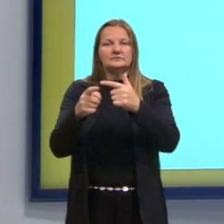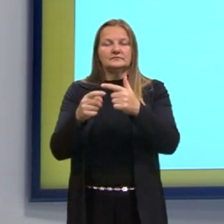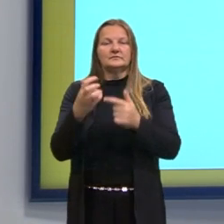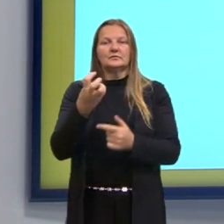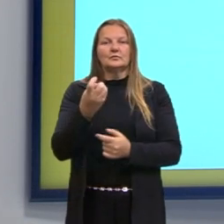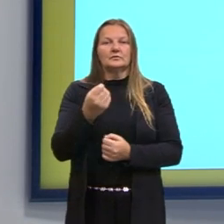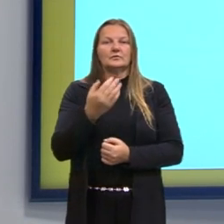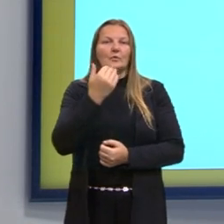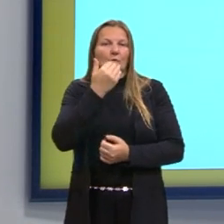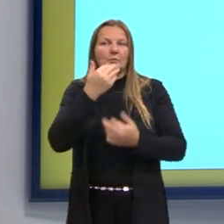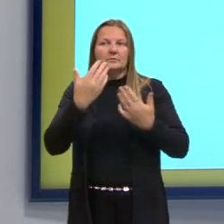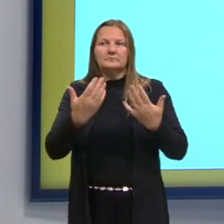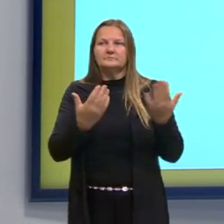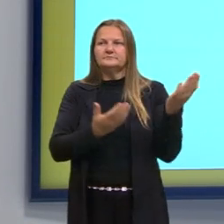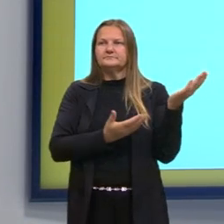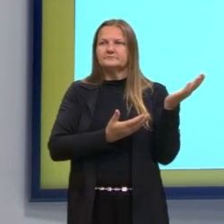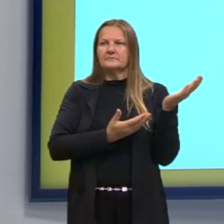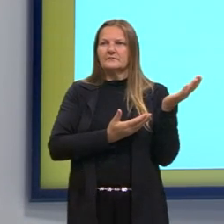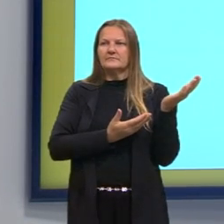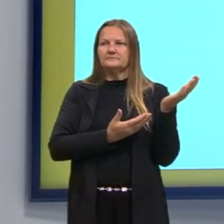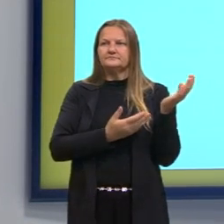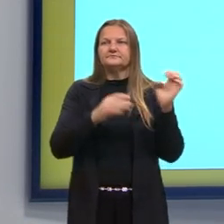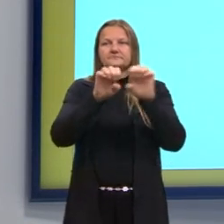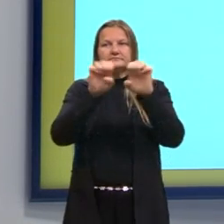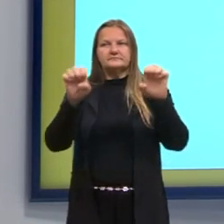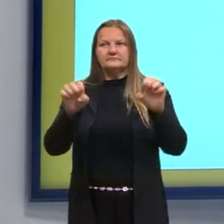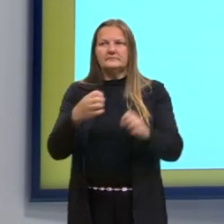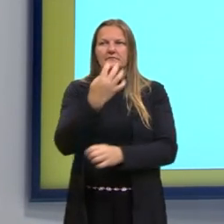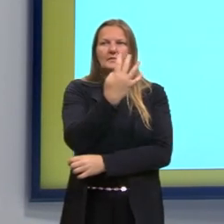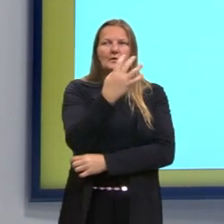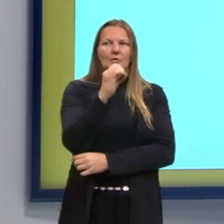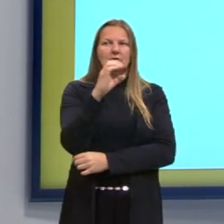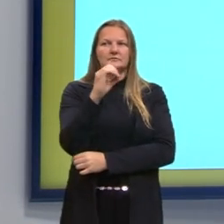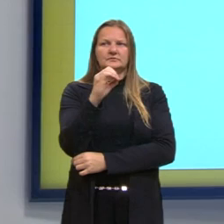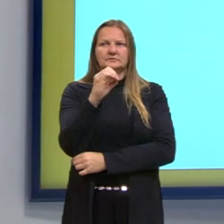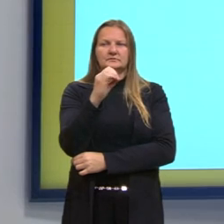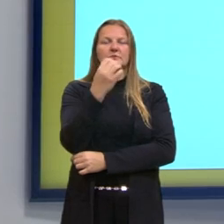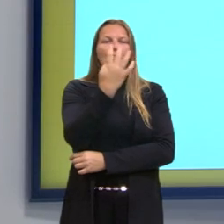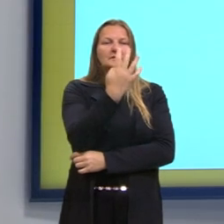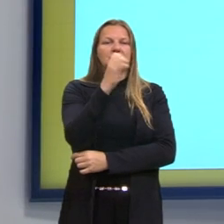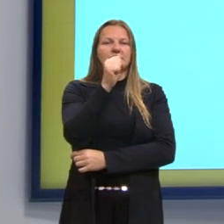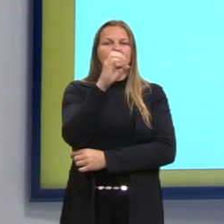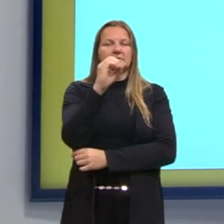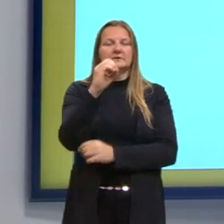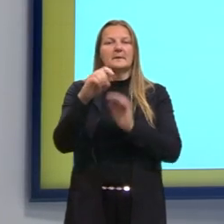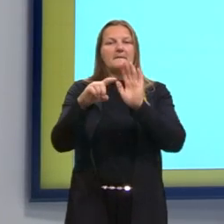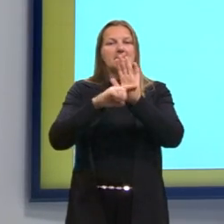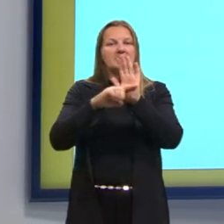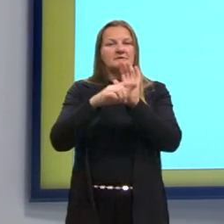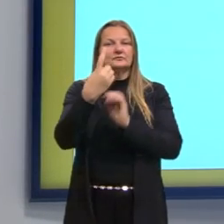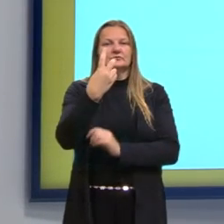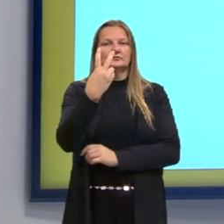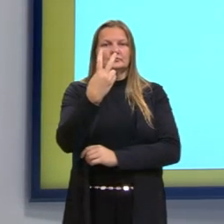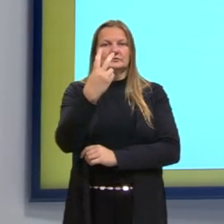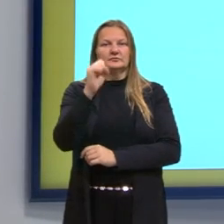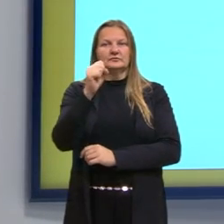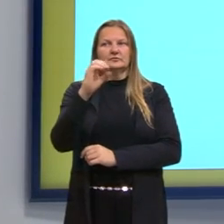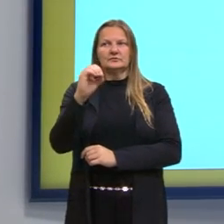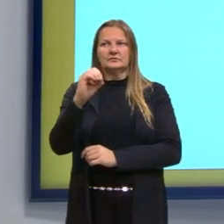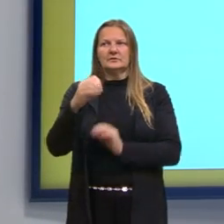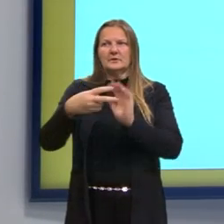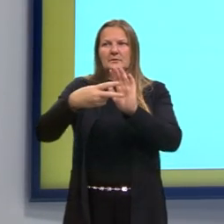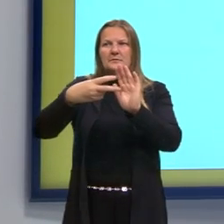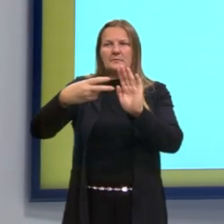consumido. Então, nós temos o seguinte. 480 menos 280, significa que ele